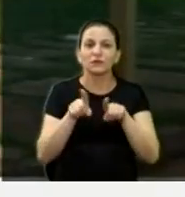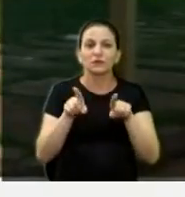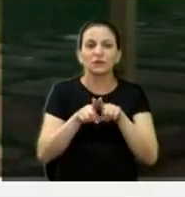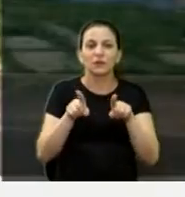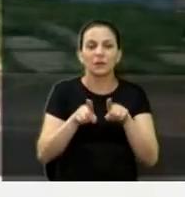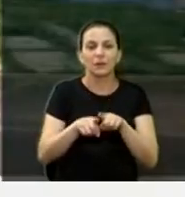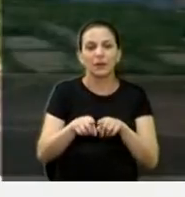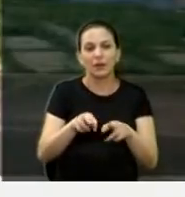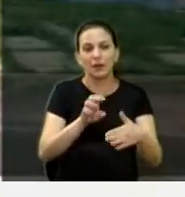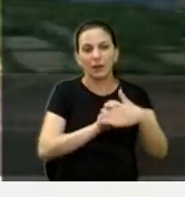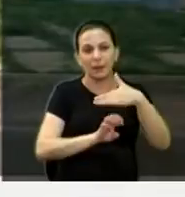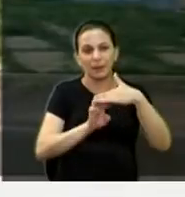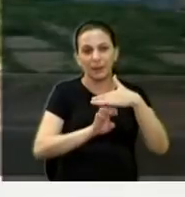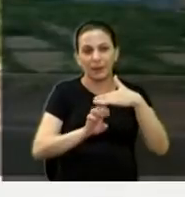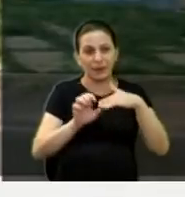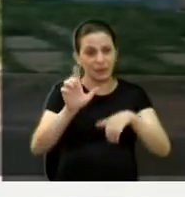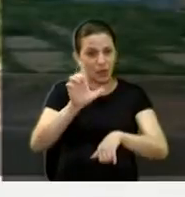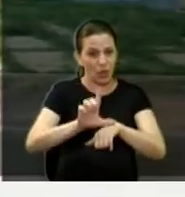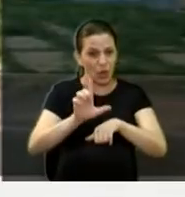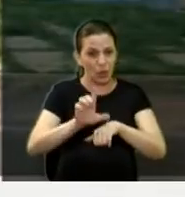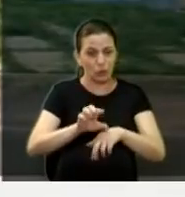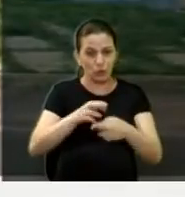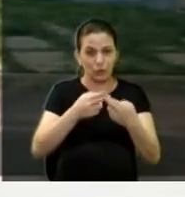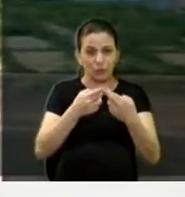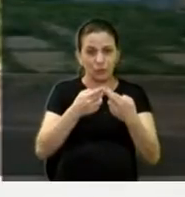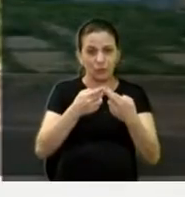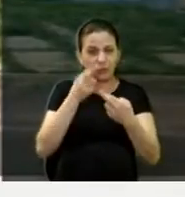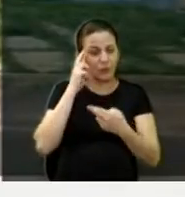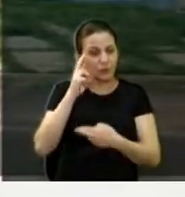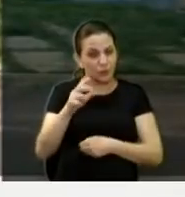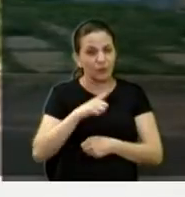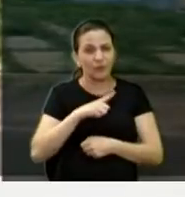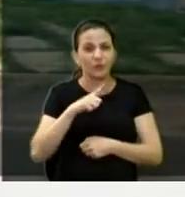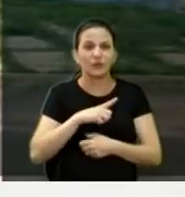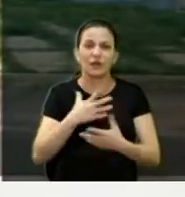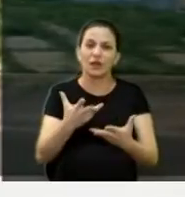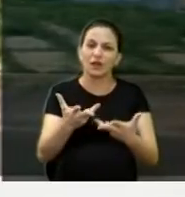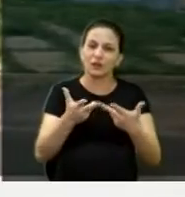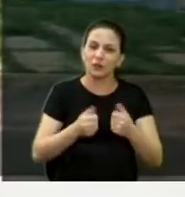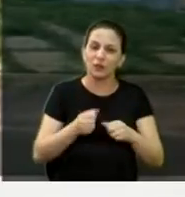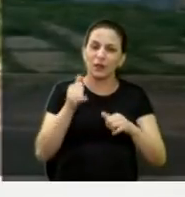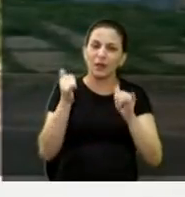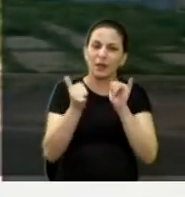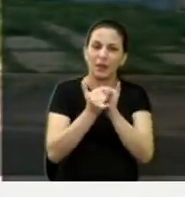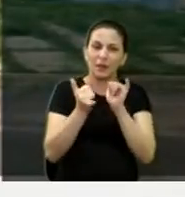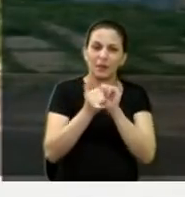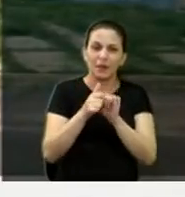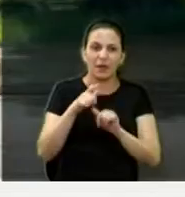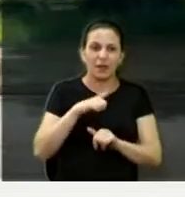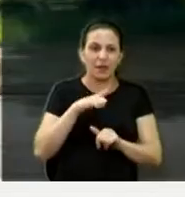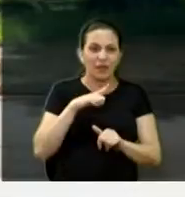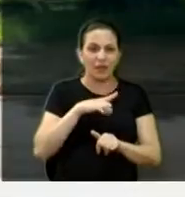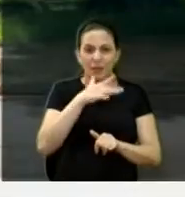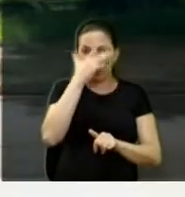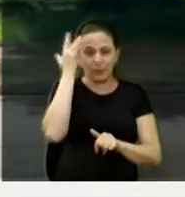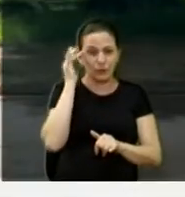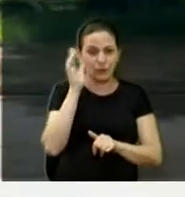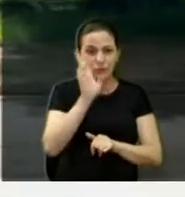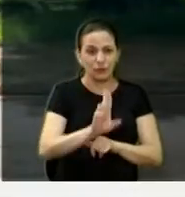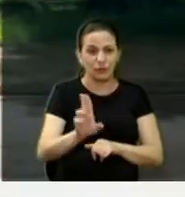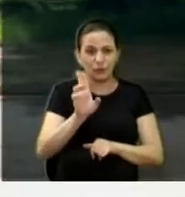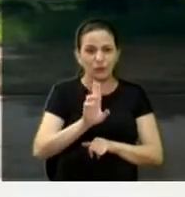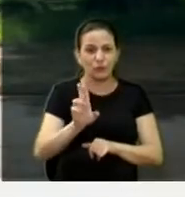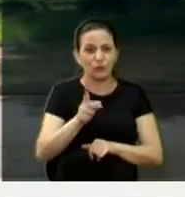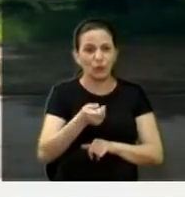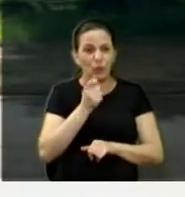comerciante, ou até mesmo um empresário, para assumir aquela praça. É uma praça que mantém uma concentração de usuários de drogas,